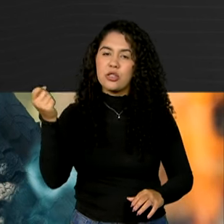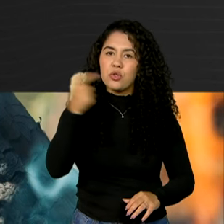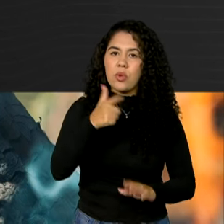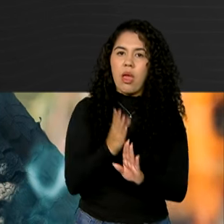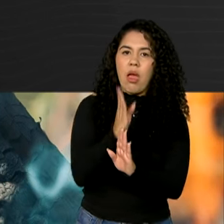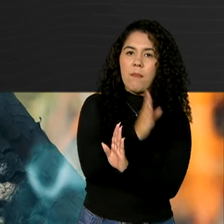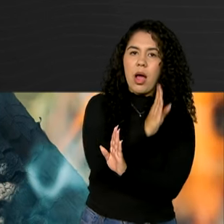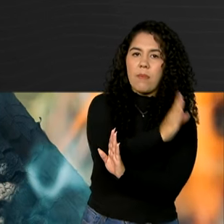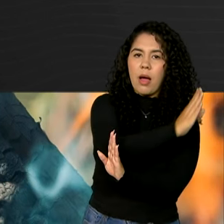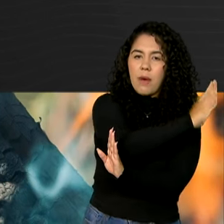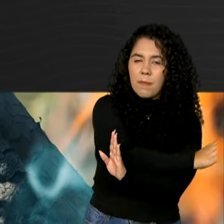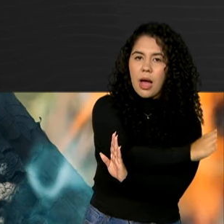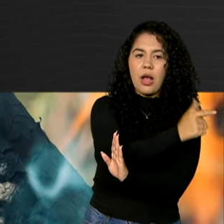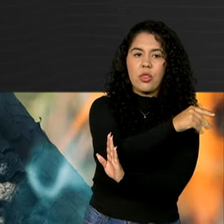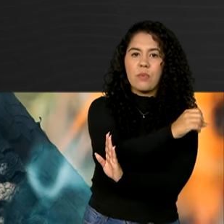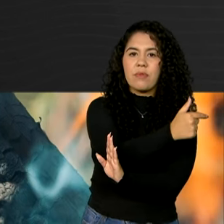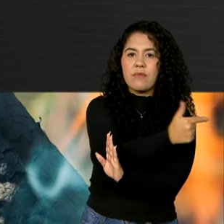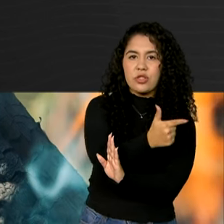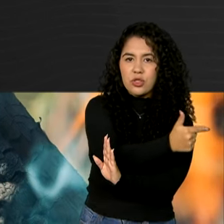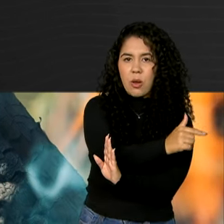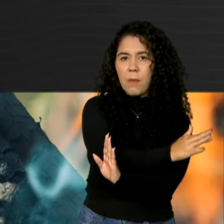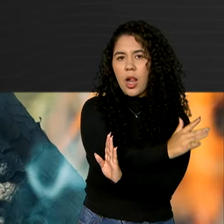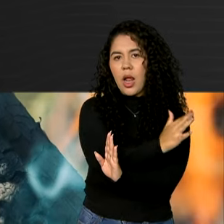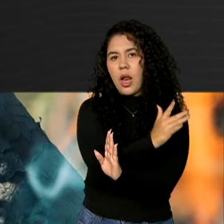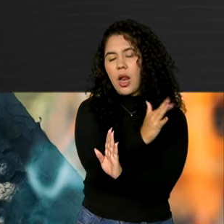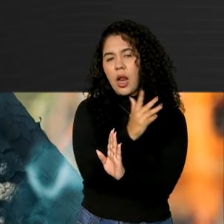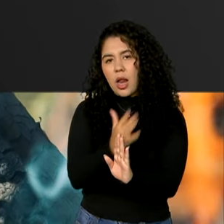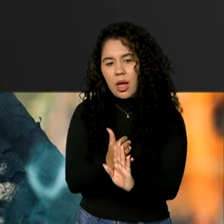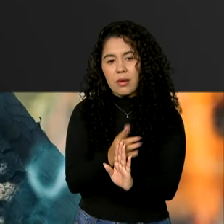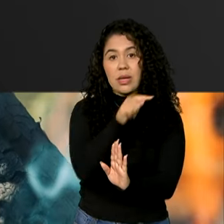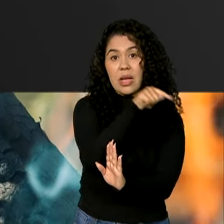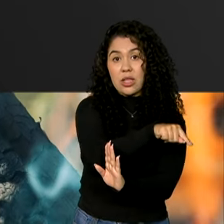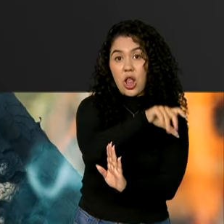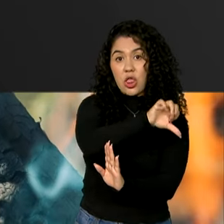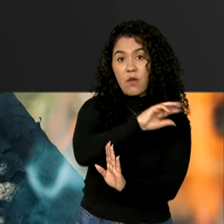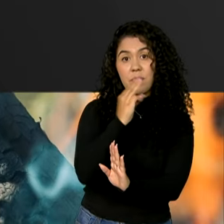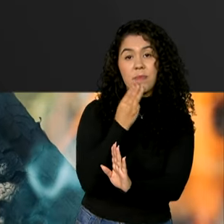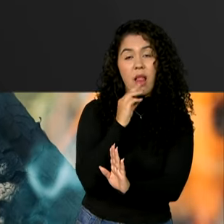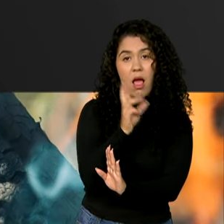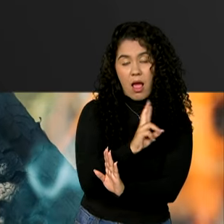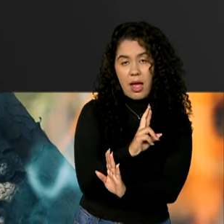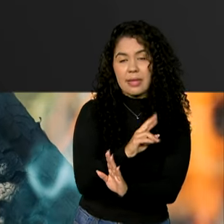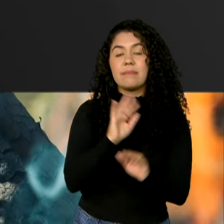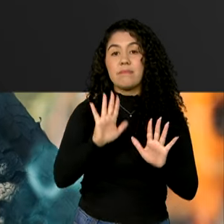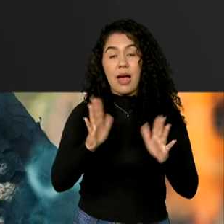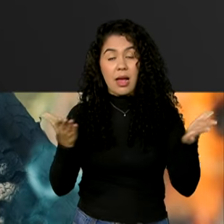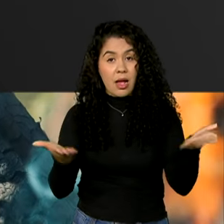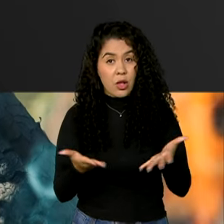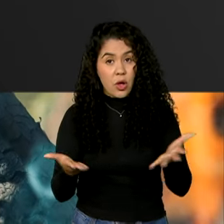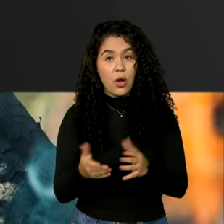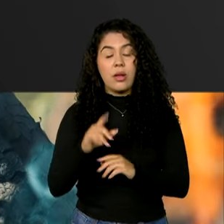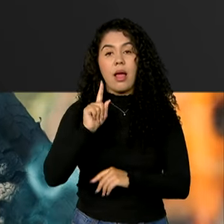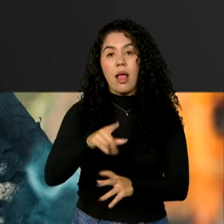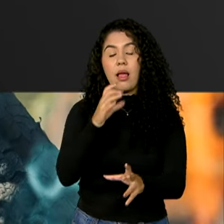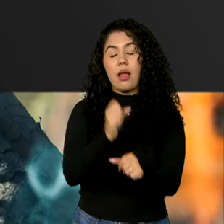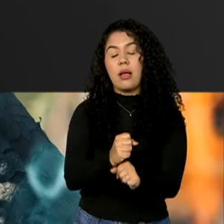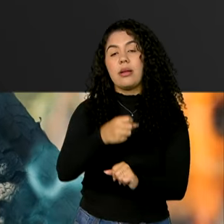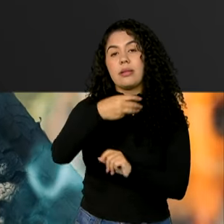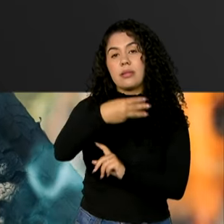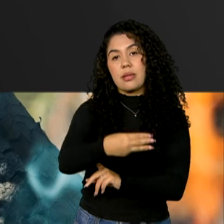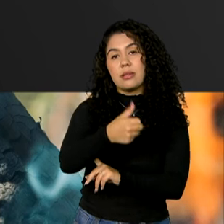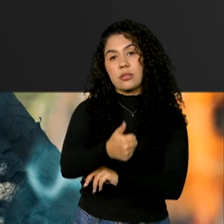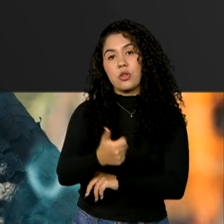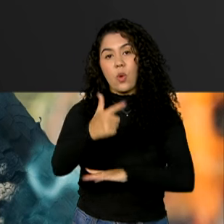2022, quando foram pagos pouco mais de 9 milhões de reais. São 312 bombeiros da Força